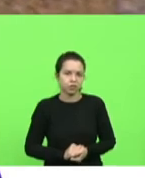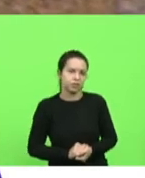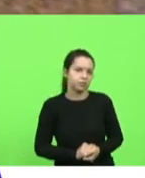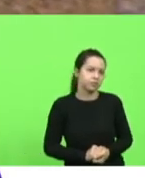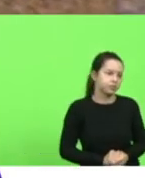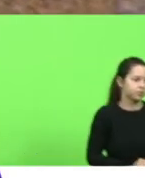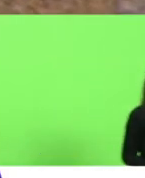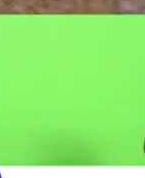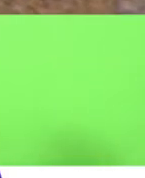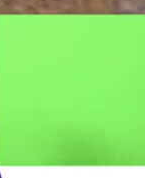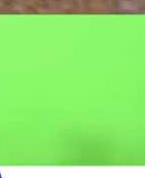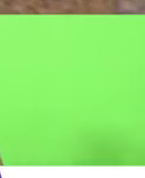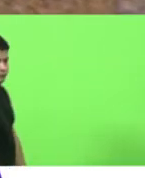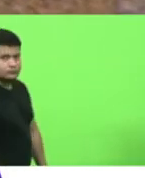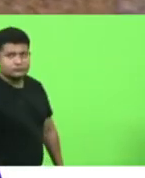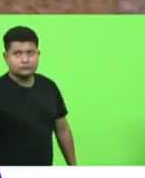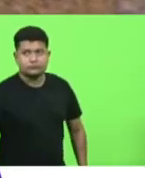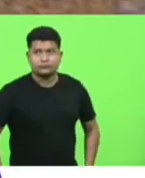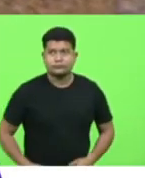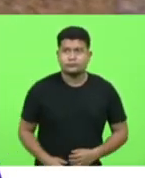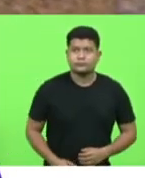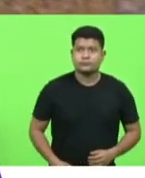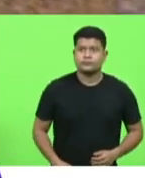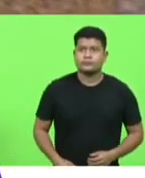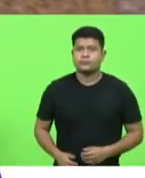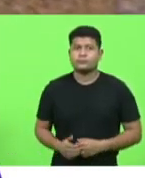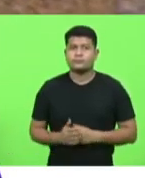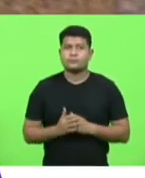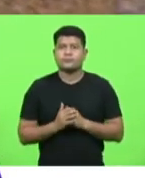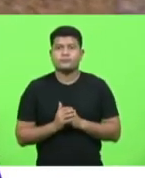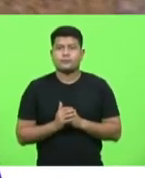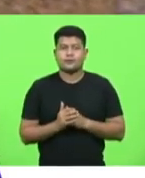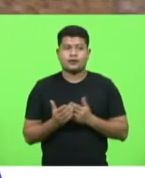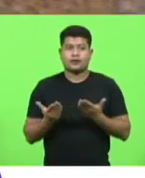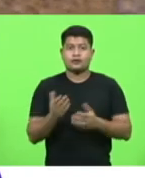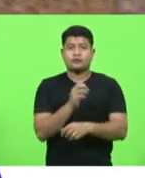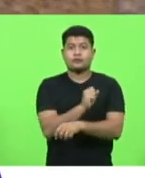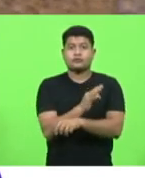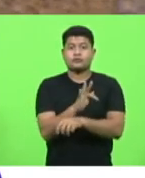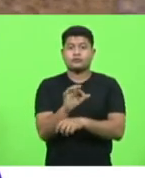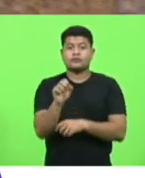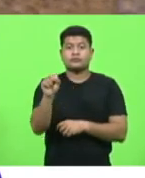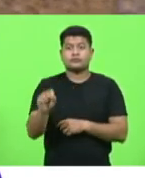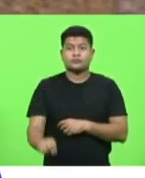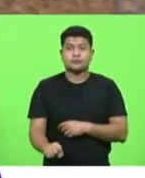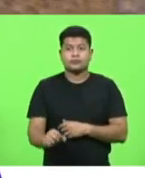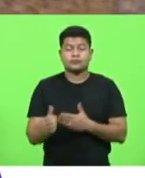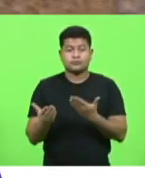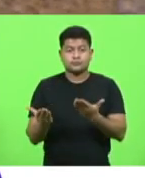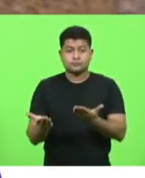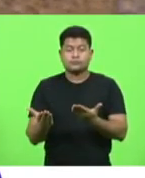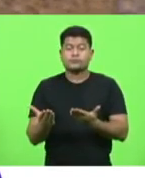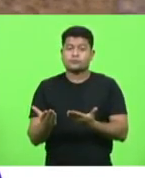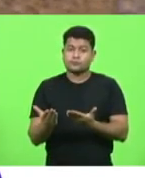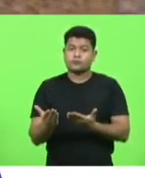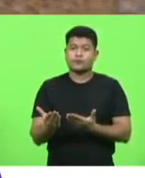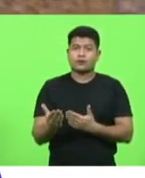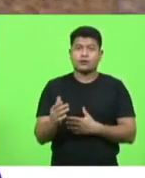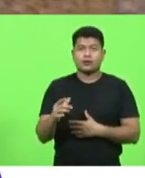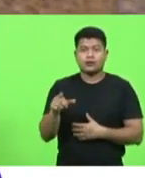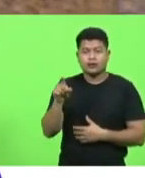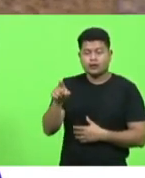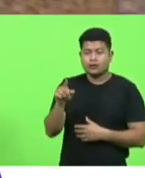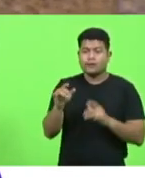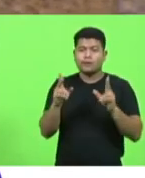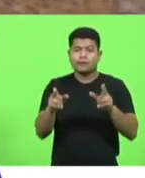.300 votos fora de São Francisco do Sul virou também mas a exemplo de Joinville mais uma terra de